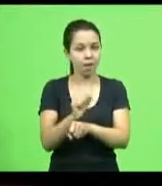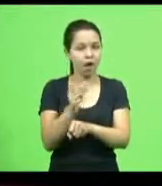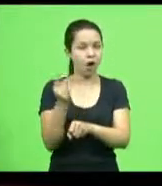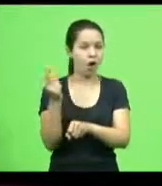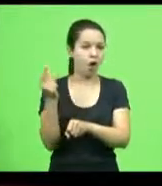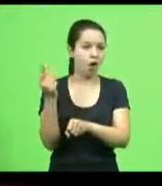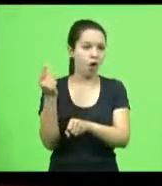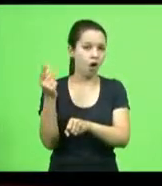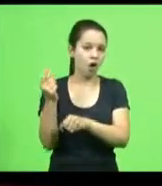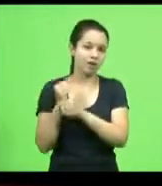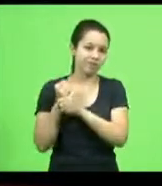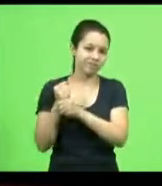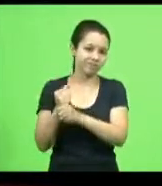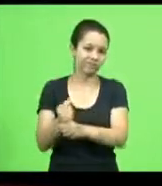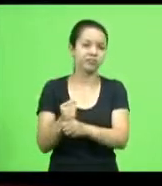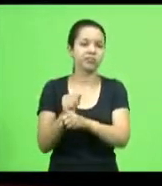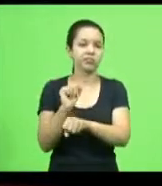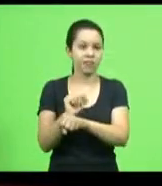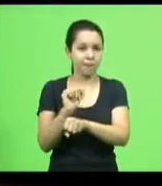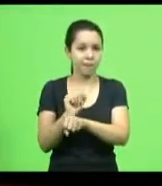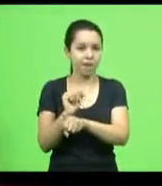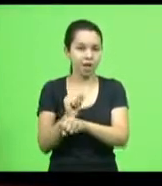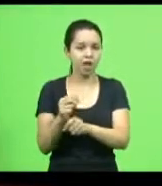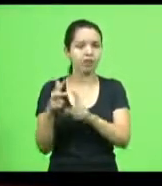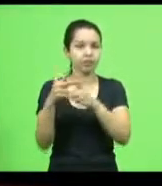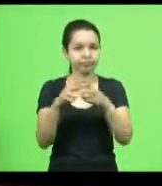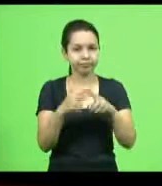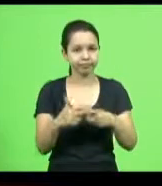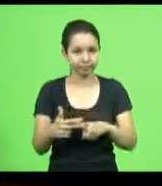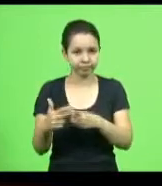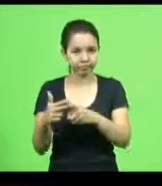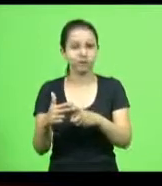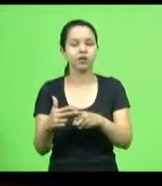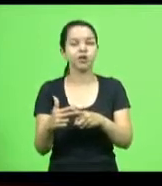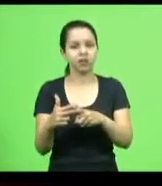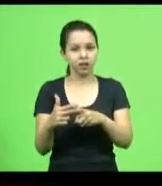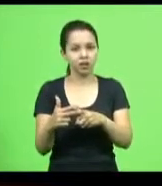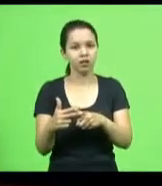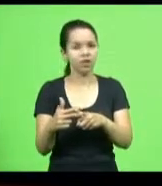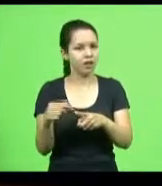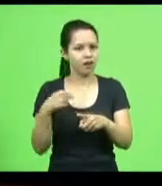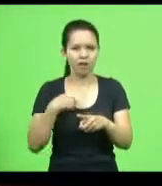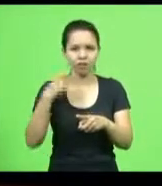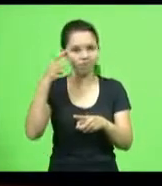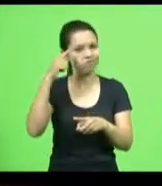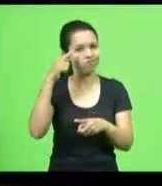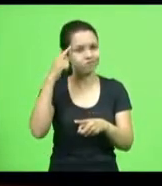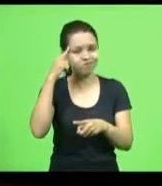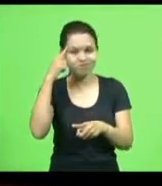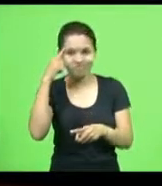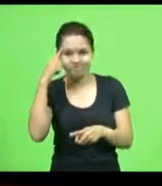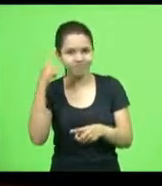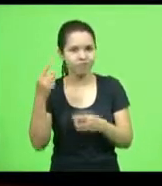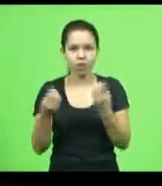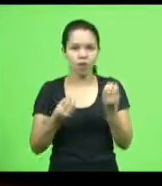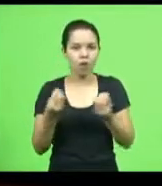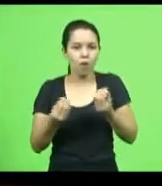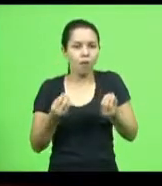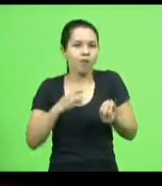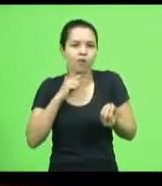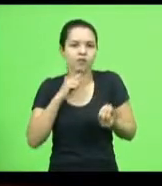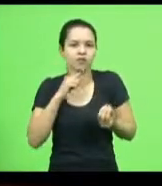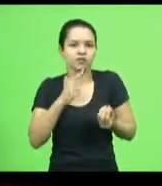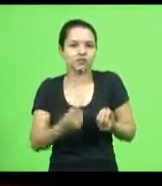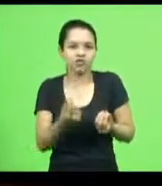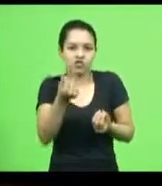eu não consigo imaginar que nós vamos colocar recursos estaduais para uma responsabilidade que